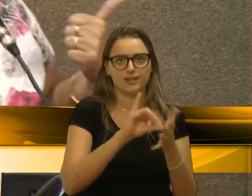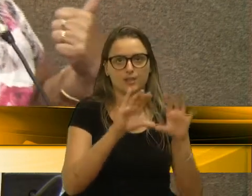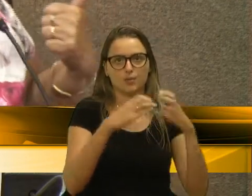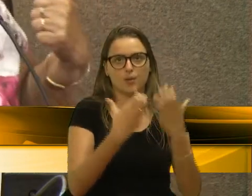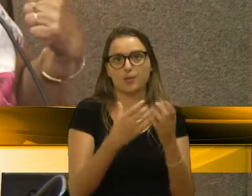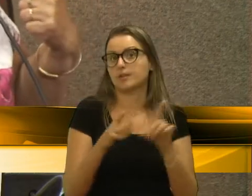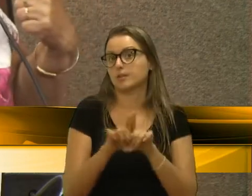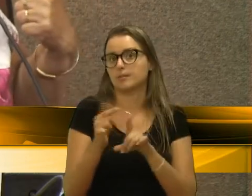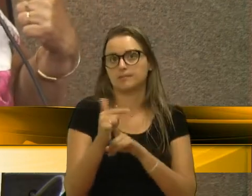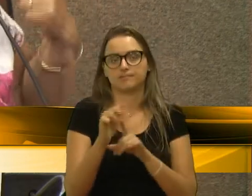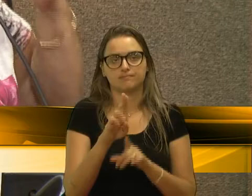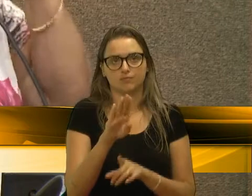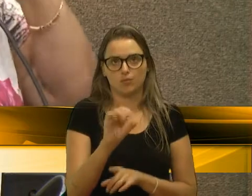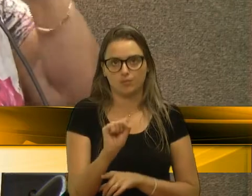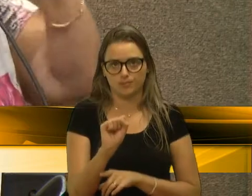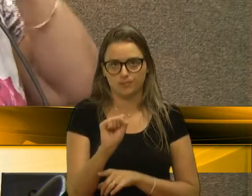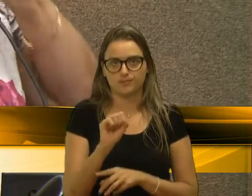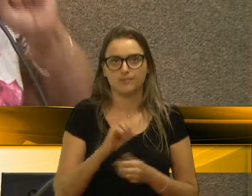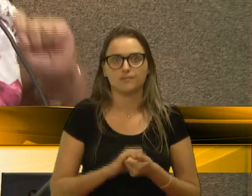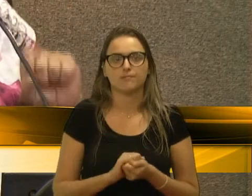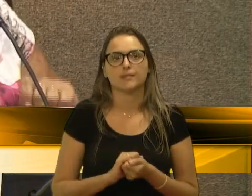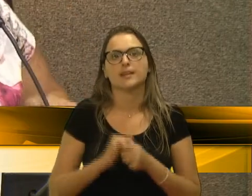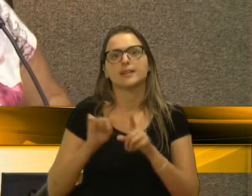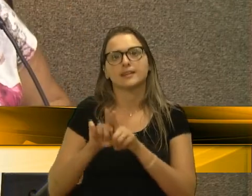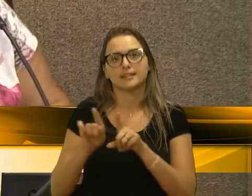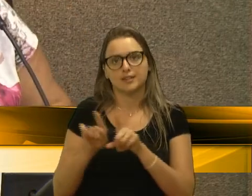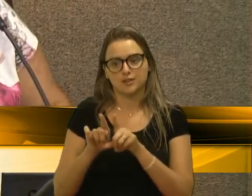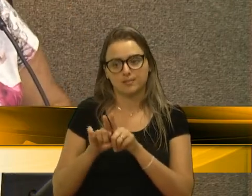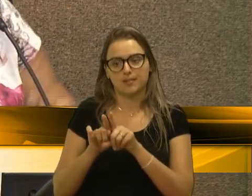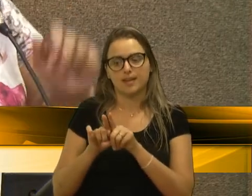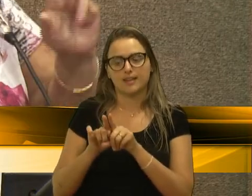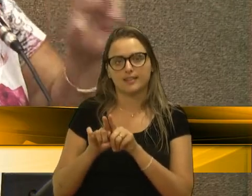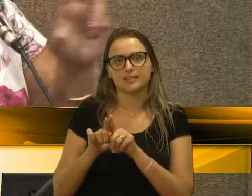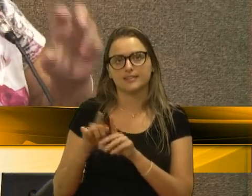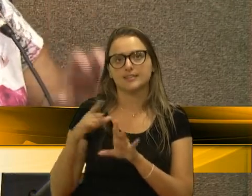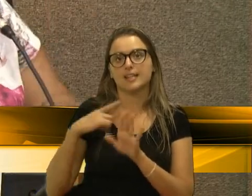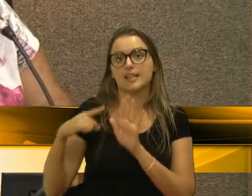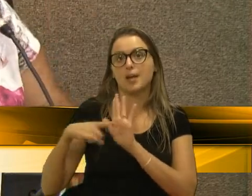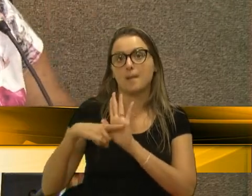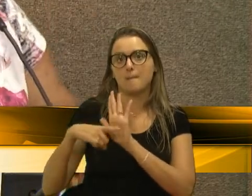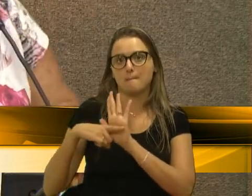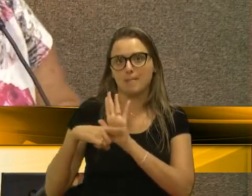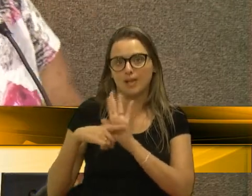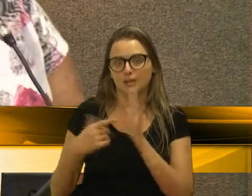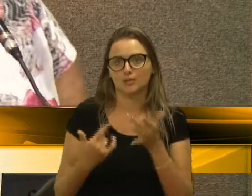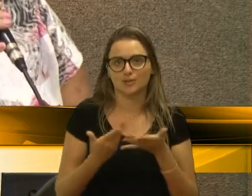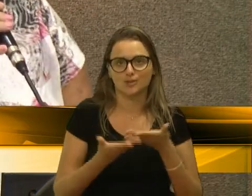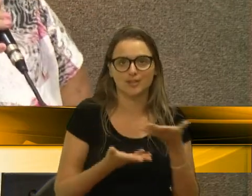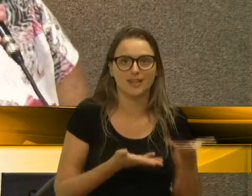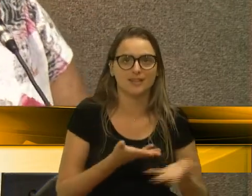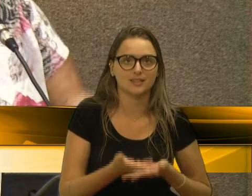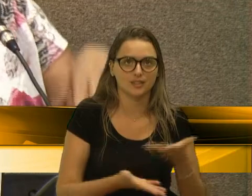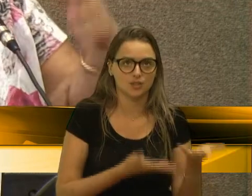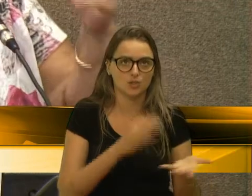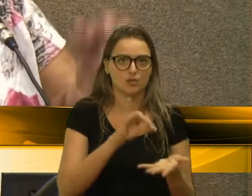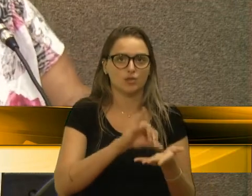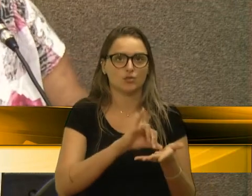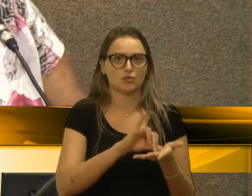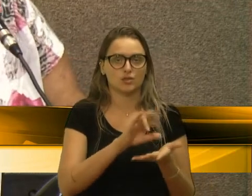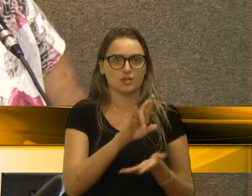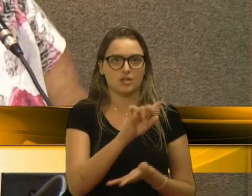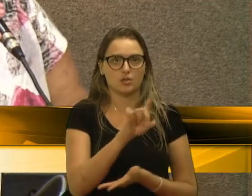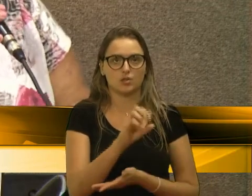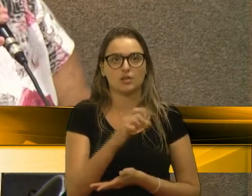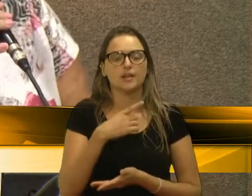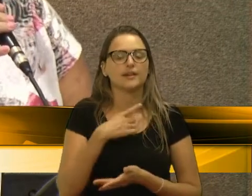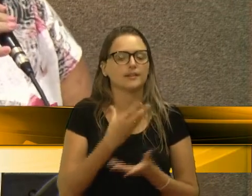desafogaria a UBS do centro do Riso. Eu entendo, a demanda ali é muito